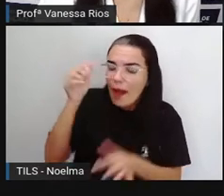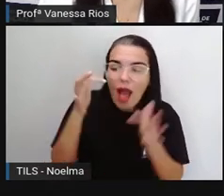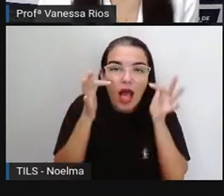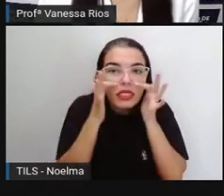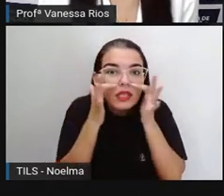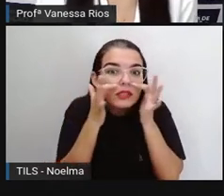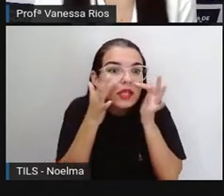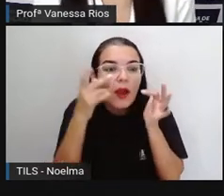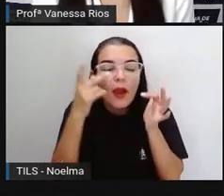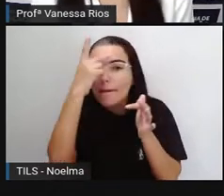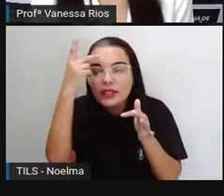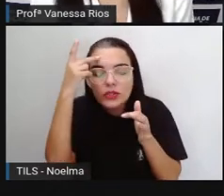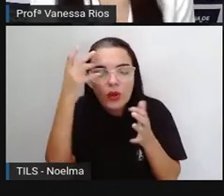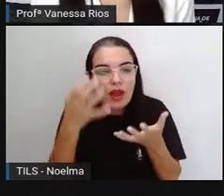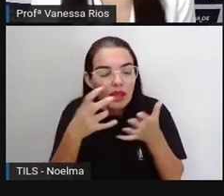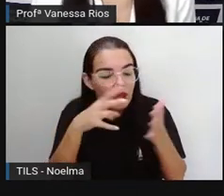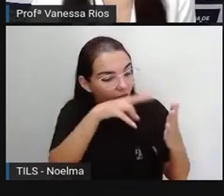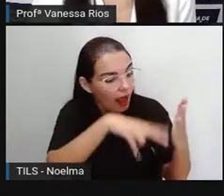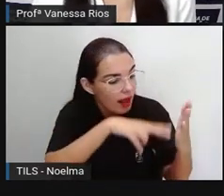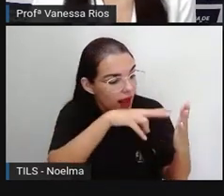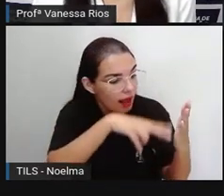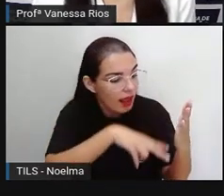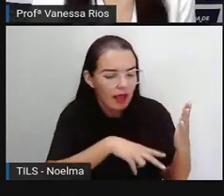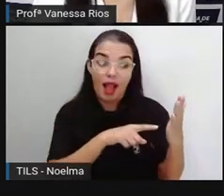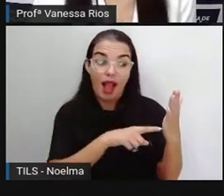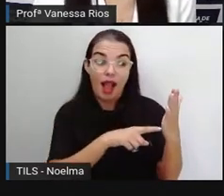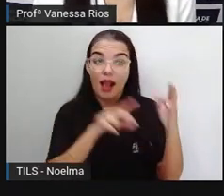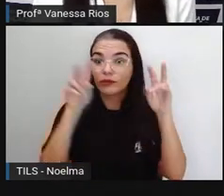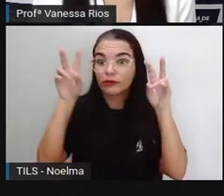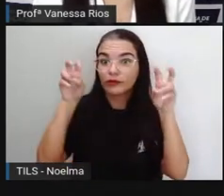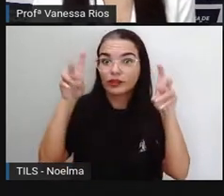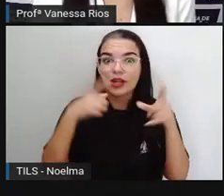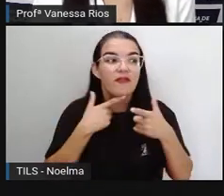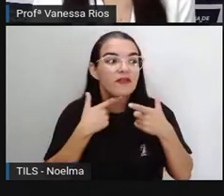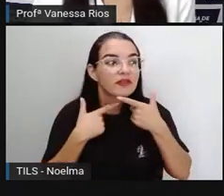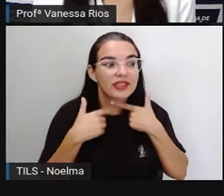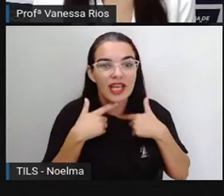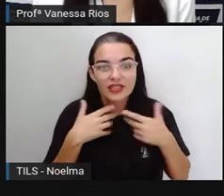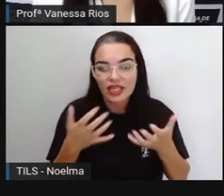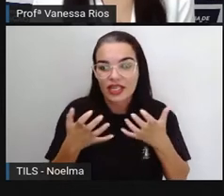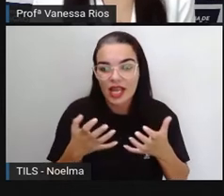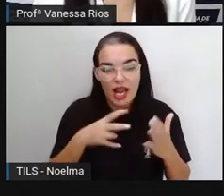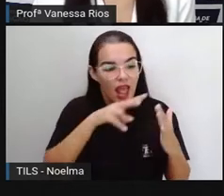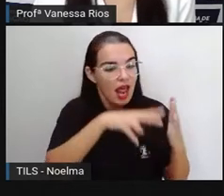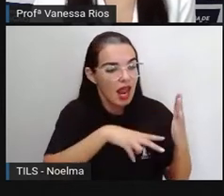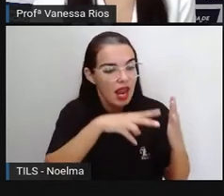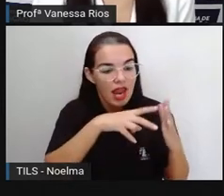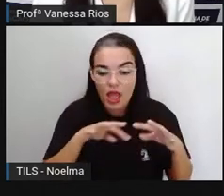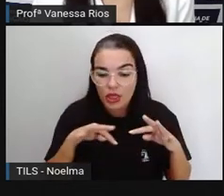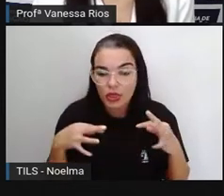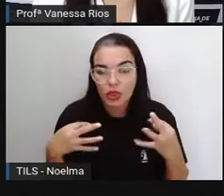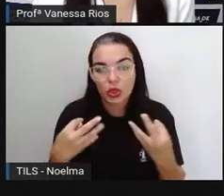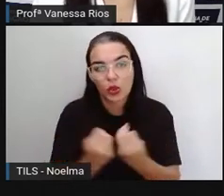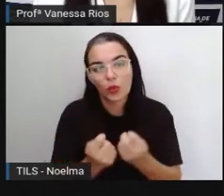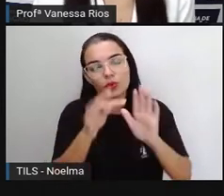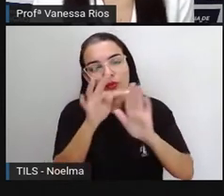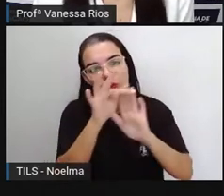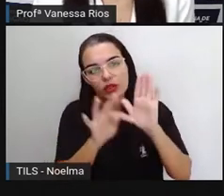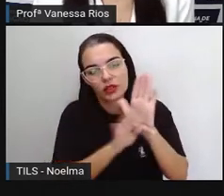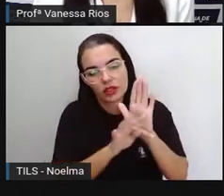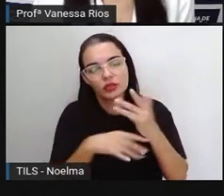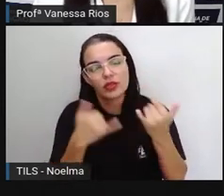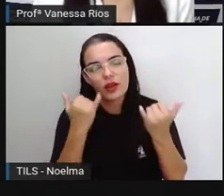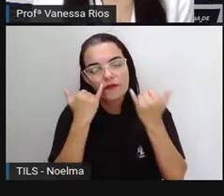do leitor, para que a partir do que ele leu no título ele desperte à vontade o interesse em ler o restante das